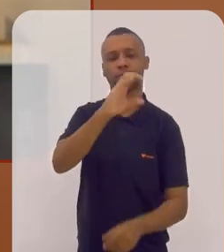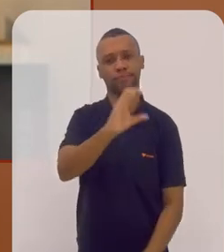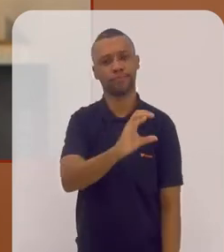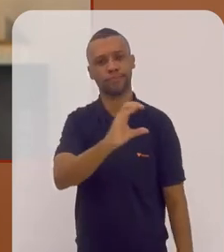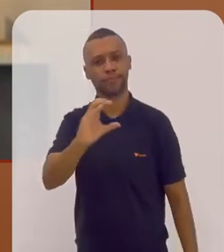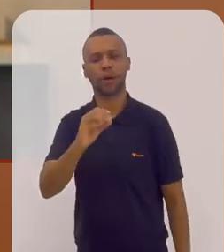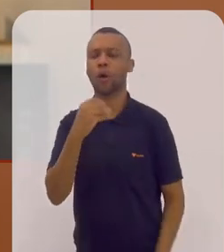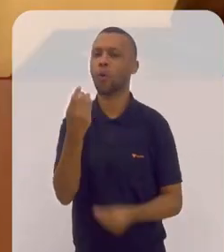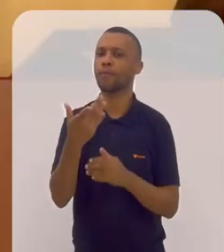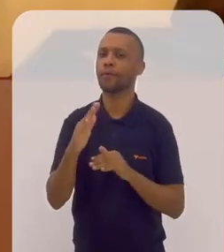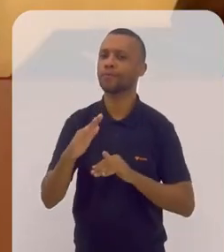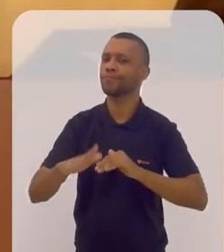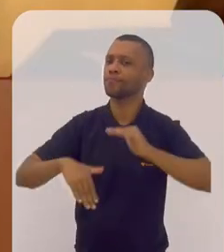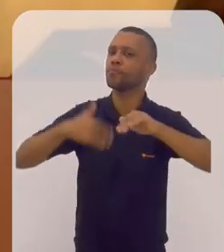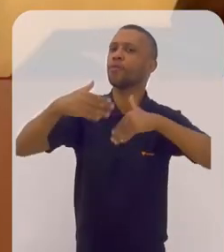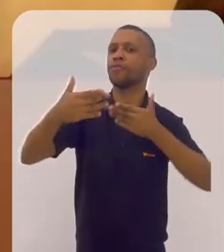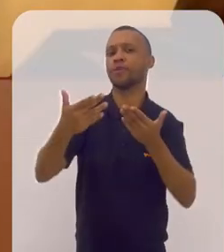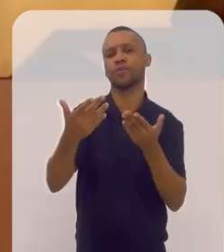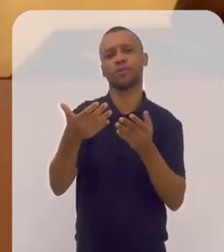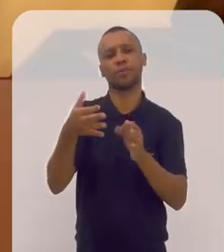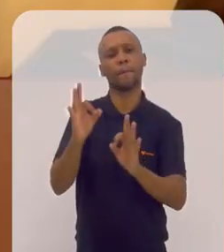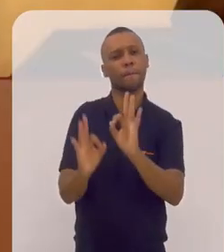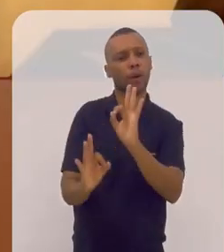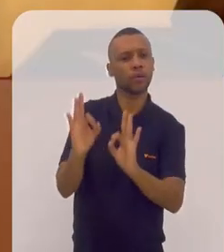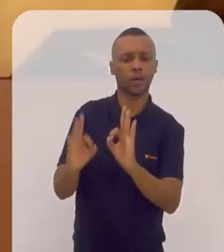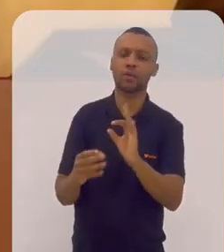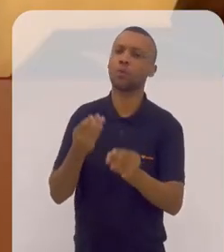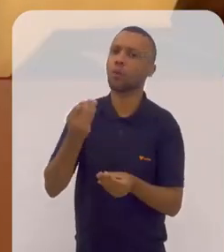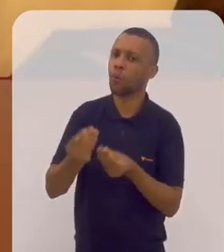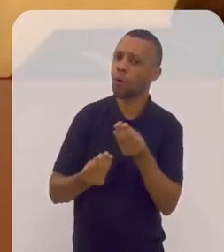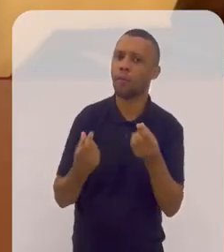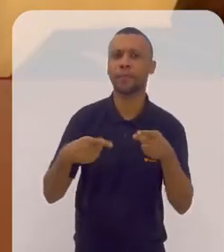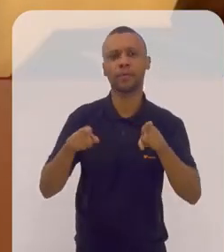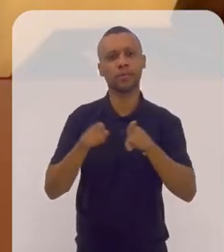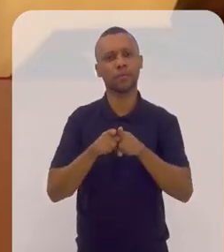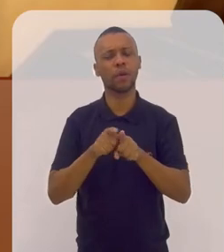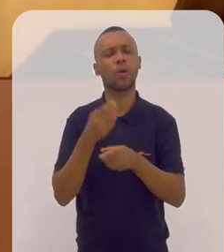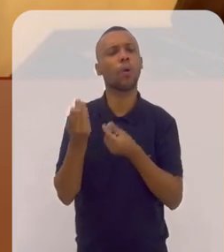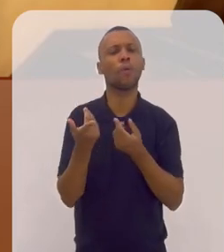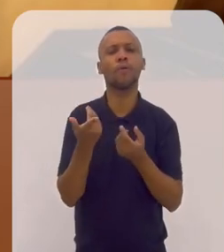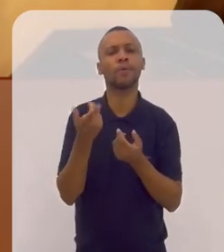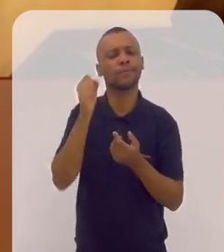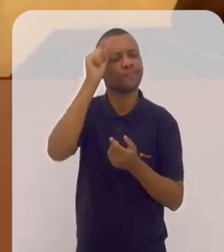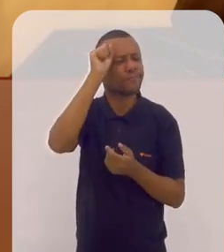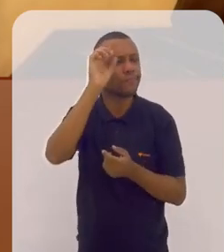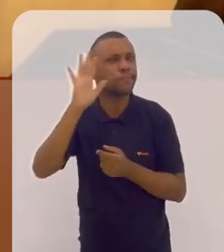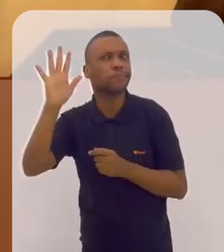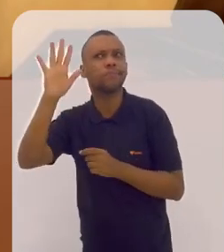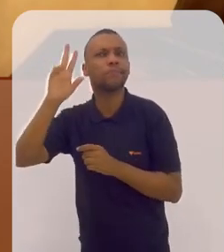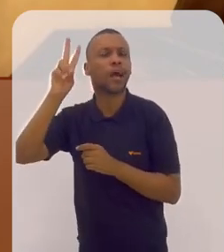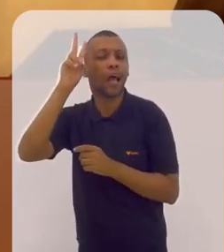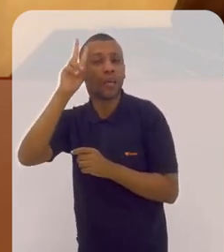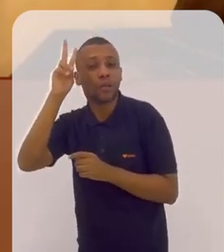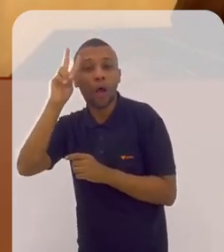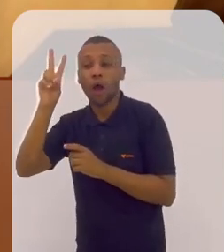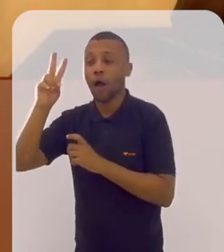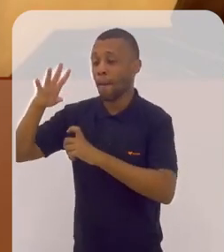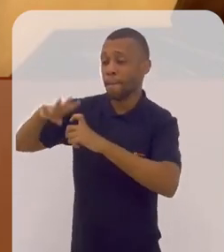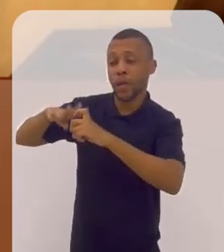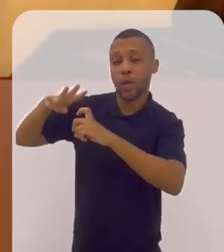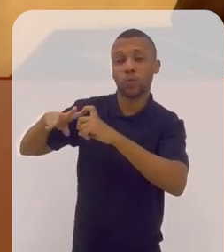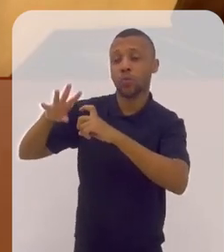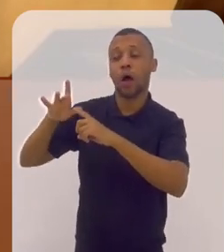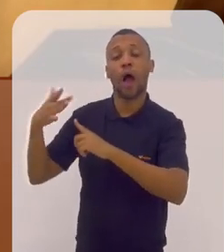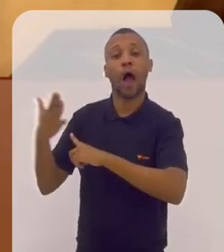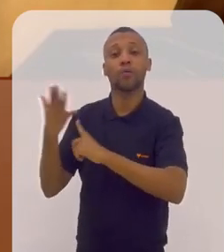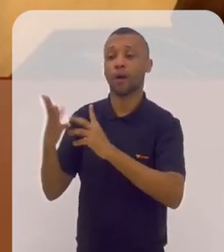como é que foi desenvolvido esse projeto, né? E um pouco que mitos ele ajudou a derrubar